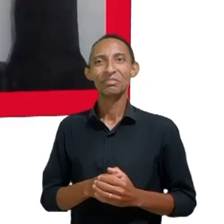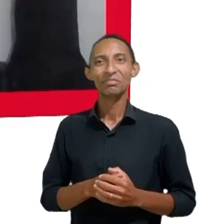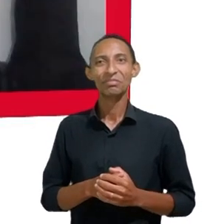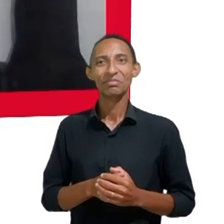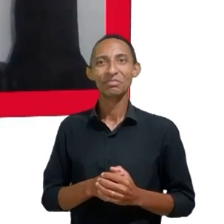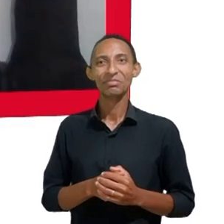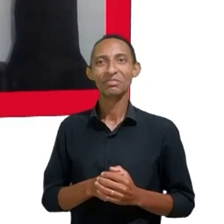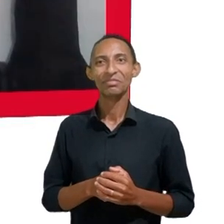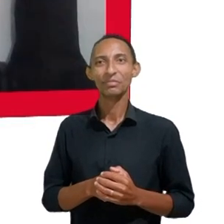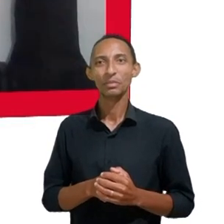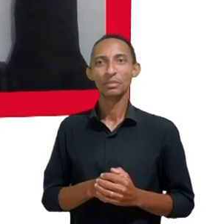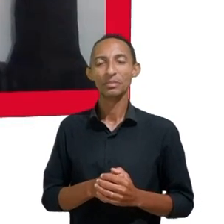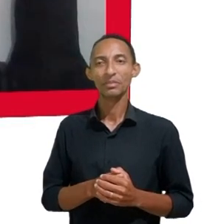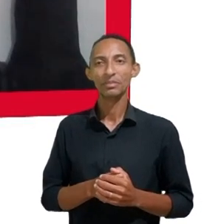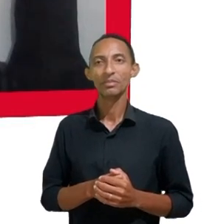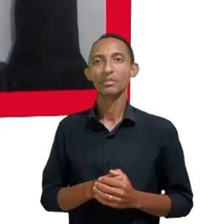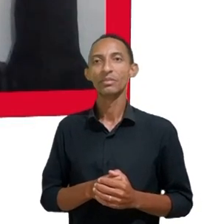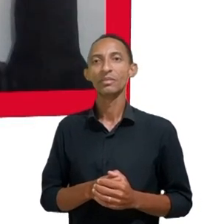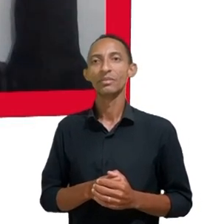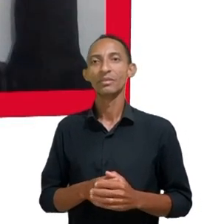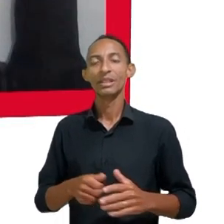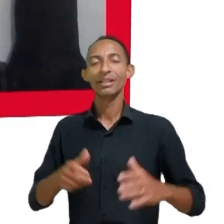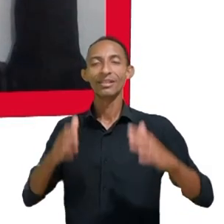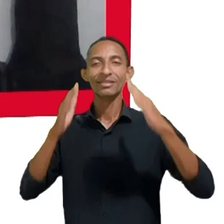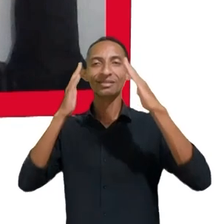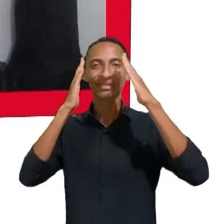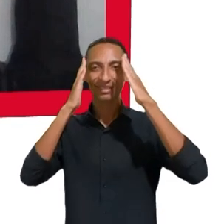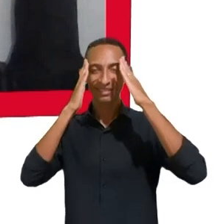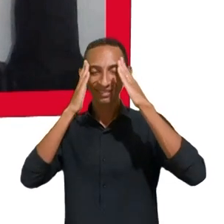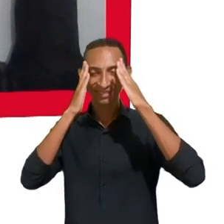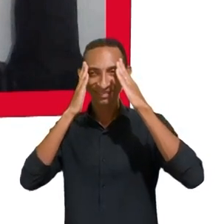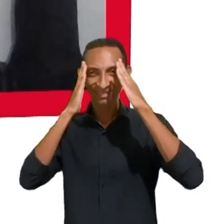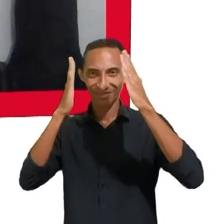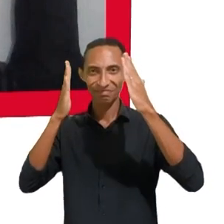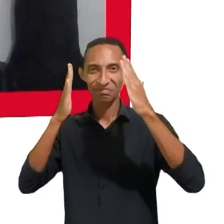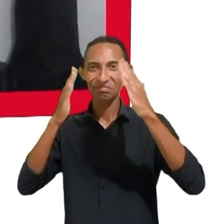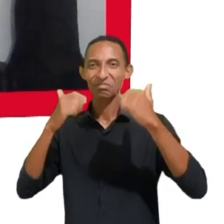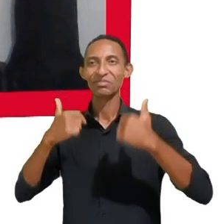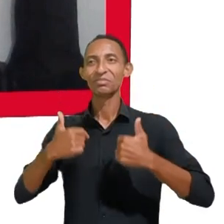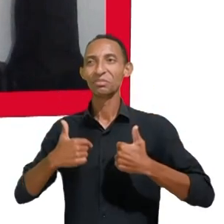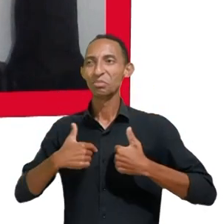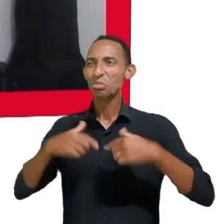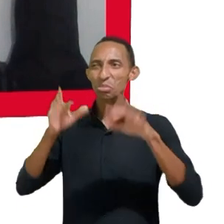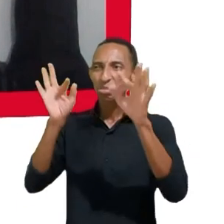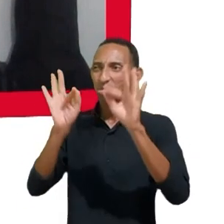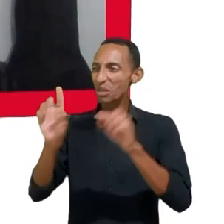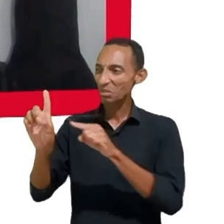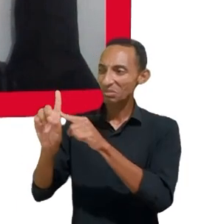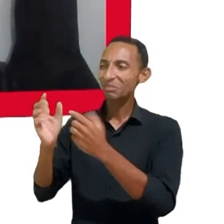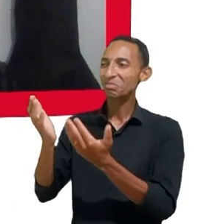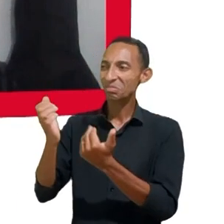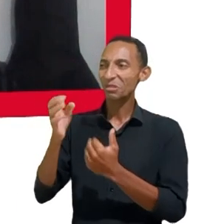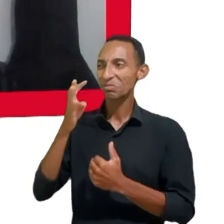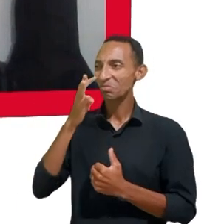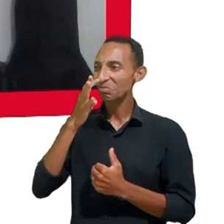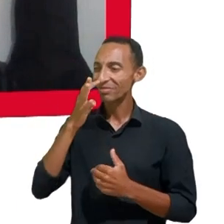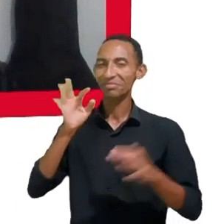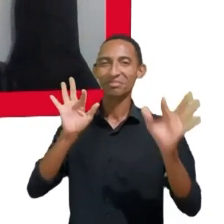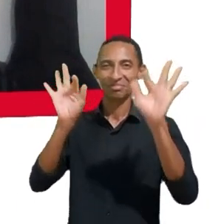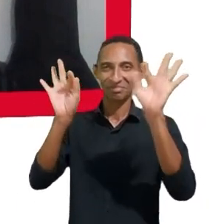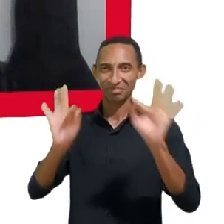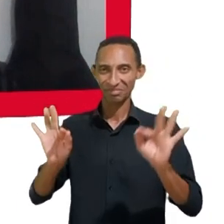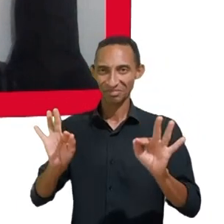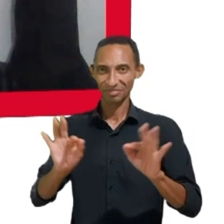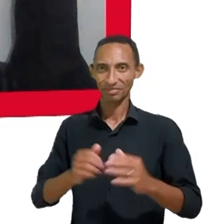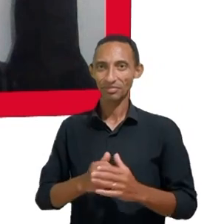Obrigado não prazer enorme estar aqui e muito feliz de ouvir a Maria Clara e acho que é acho que tem uma agenda em comum a